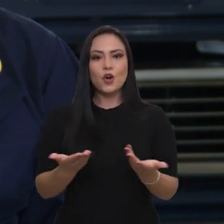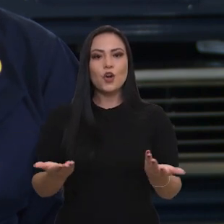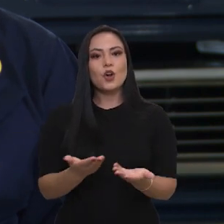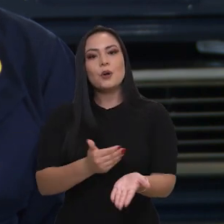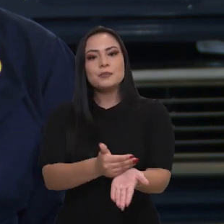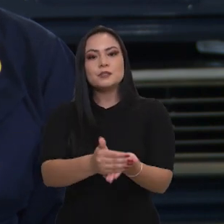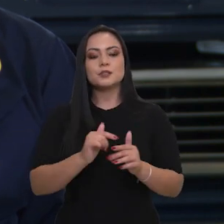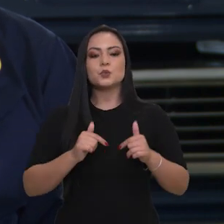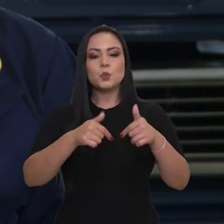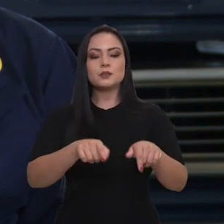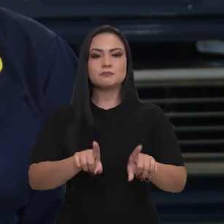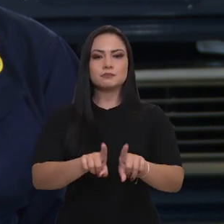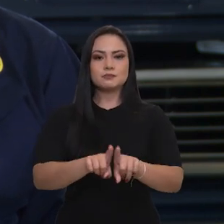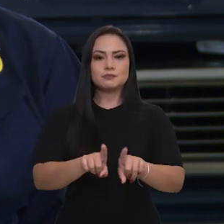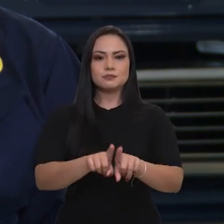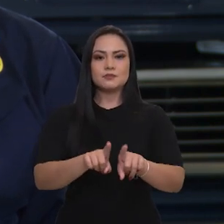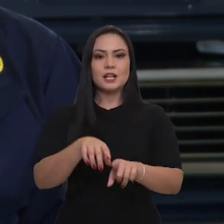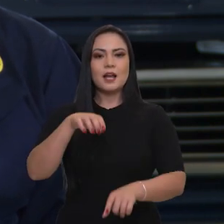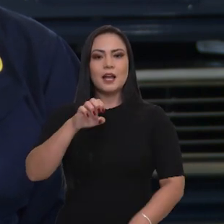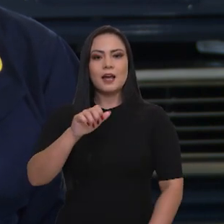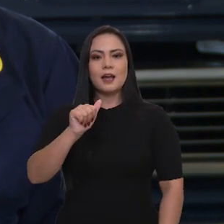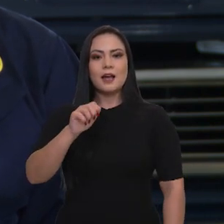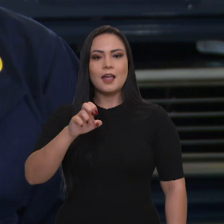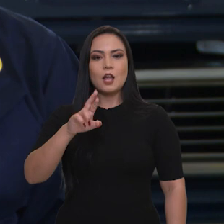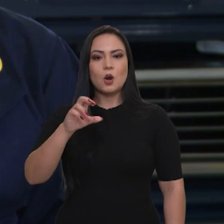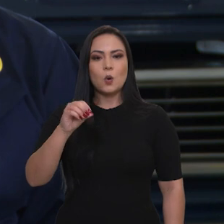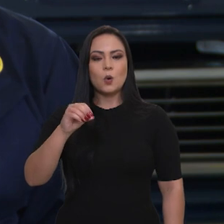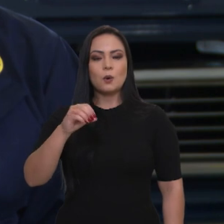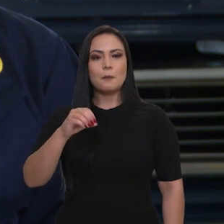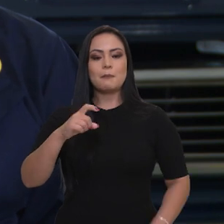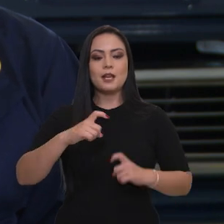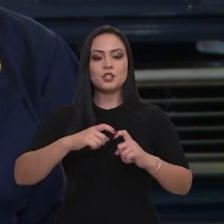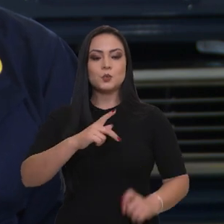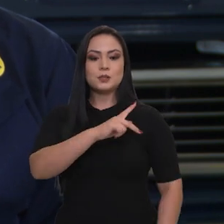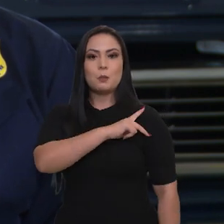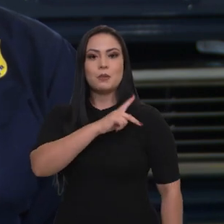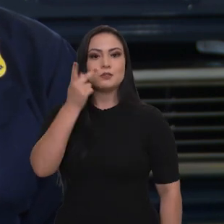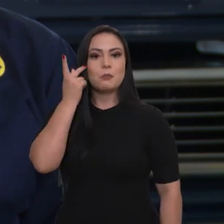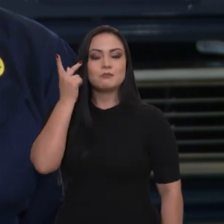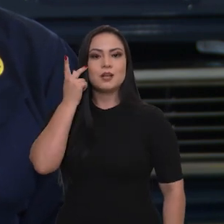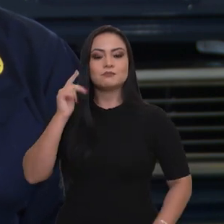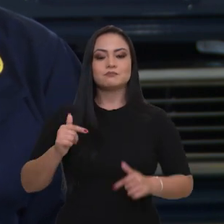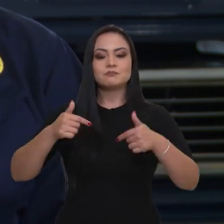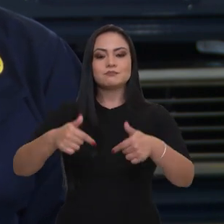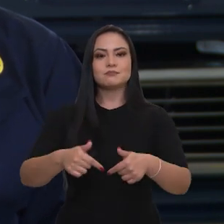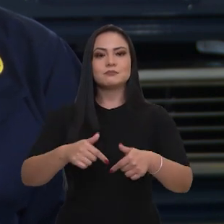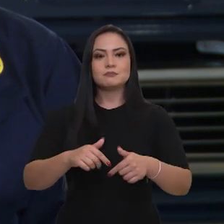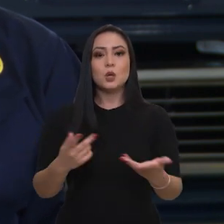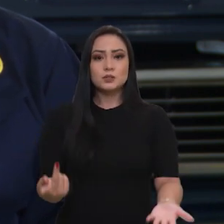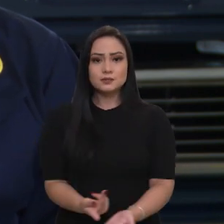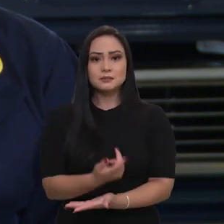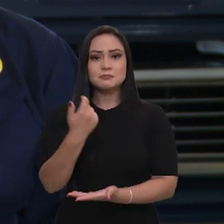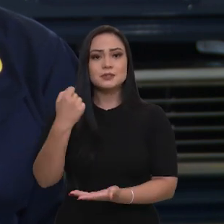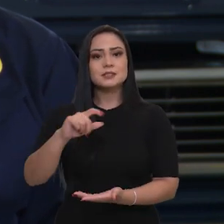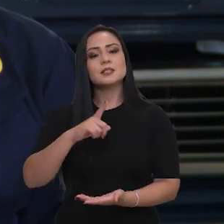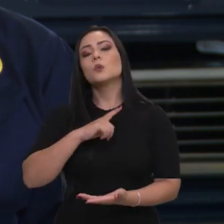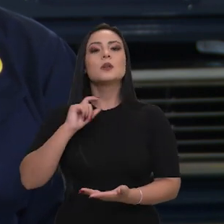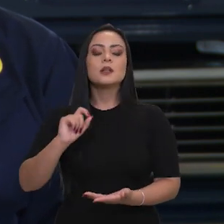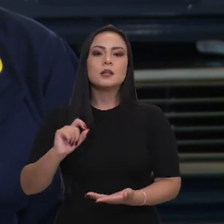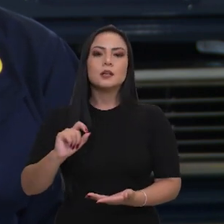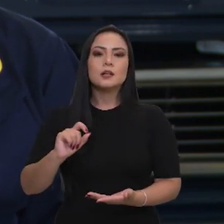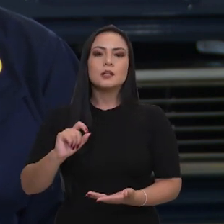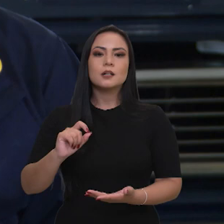aeromédico em São Paulo, que para o aeromédico funcionar, a gente precisa ter um convênio com